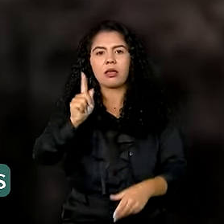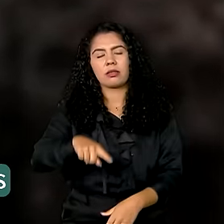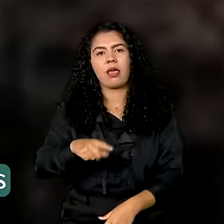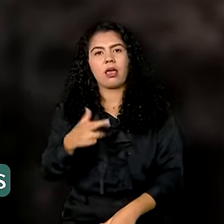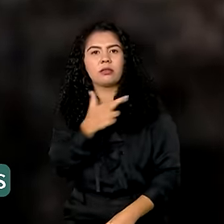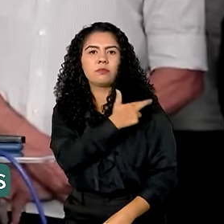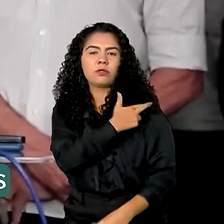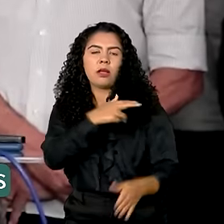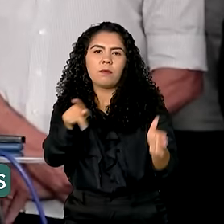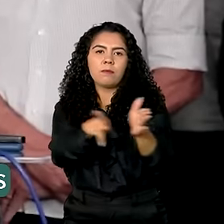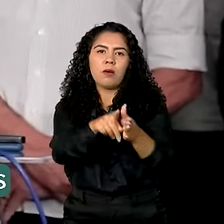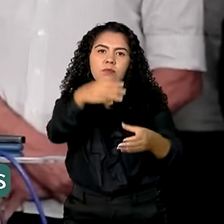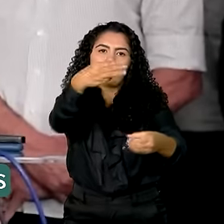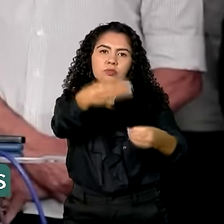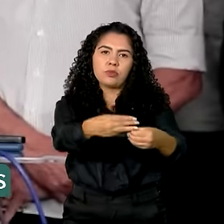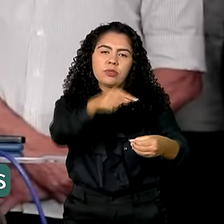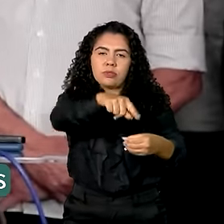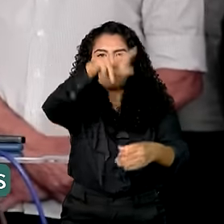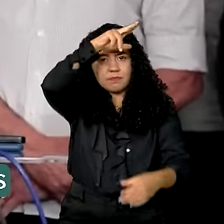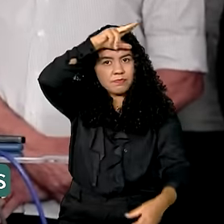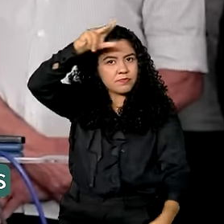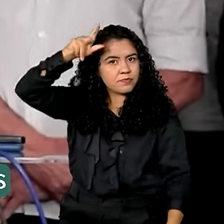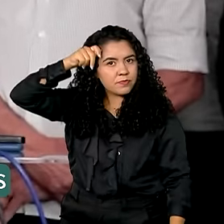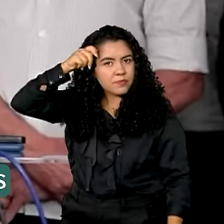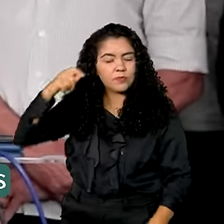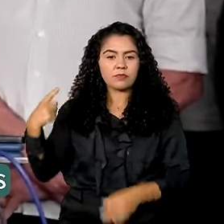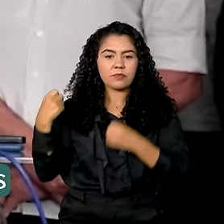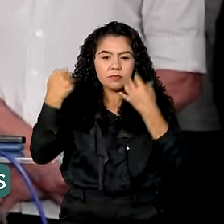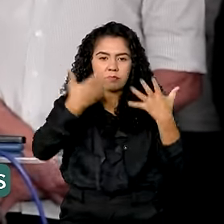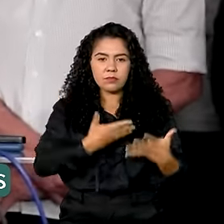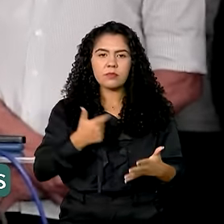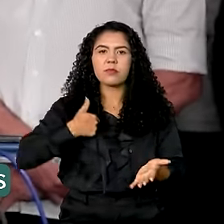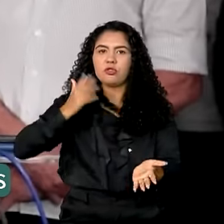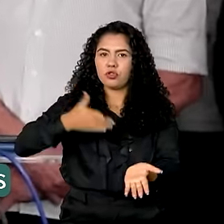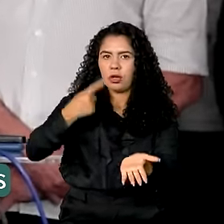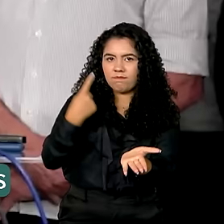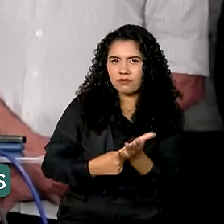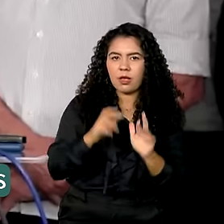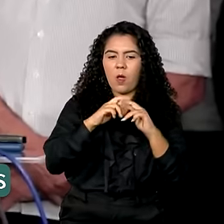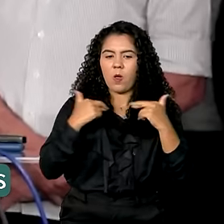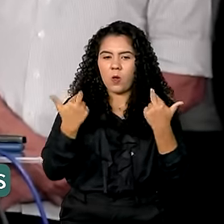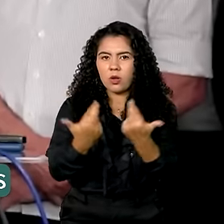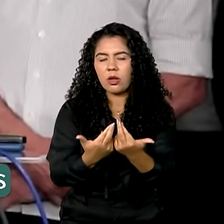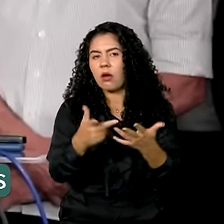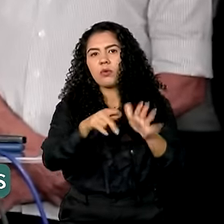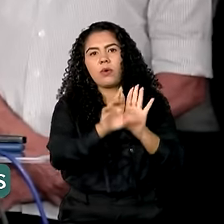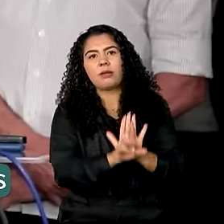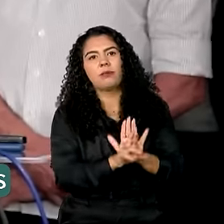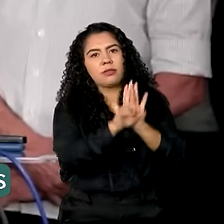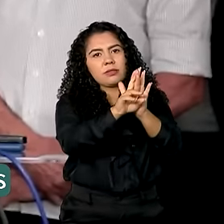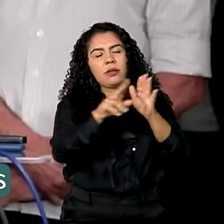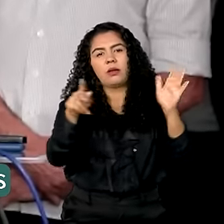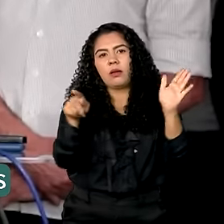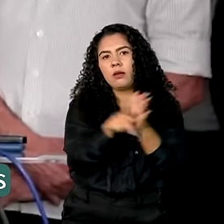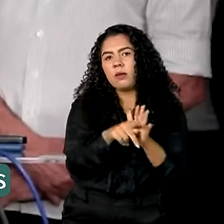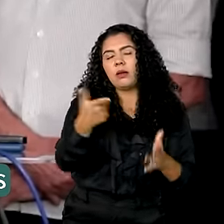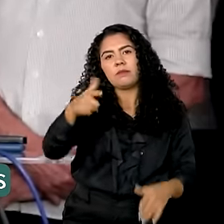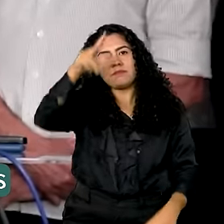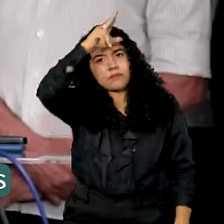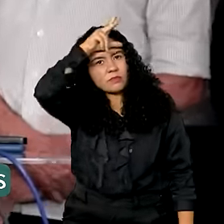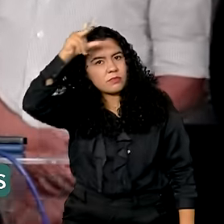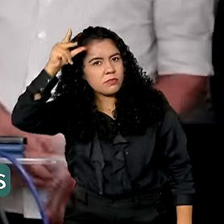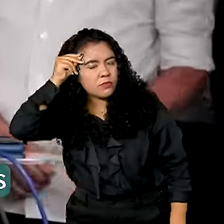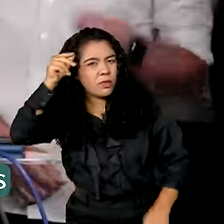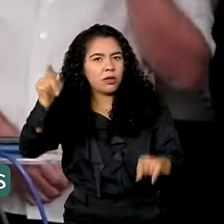municipal. Uma reunião com as lideranças municipais, líderes de associações de prefeitos, de